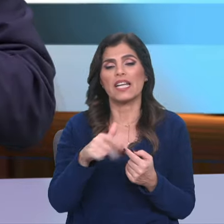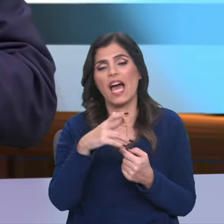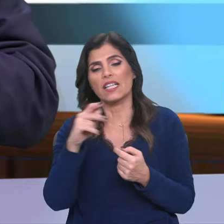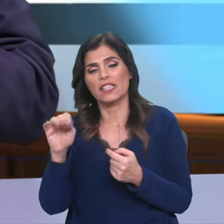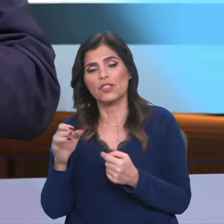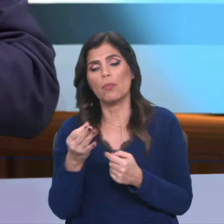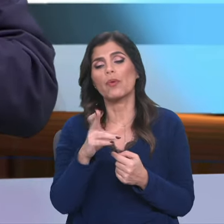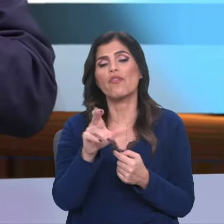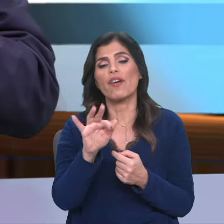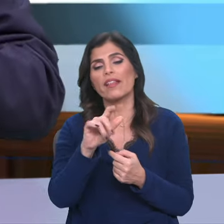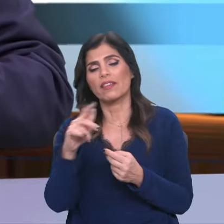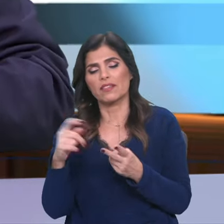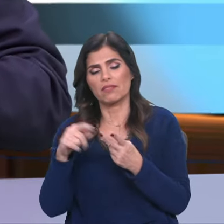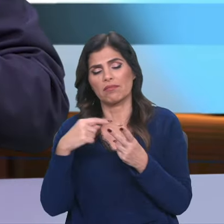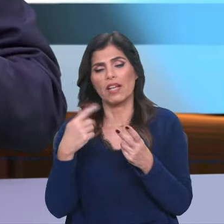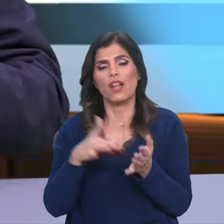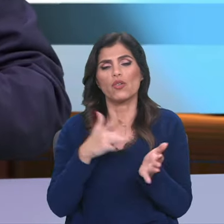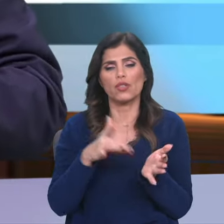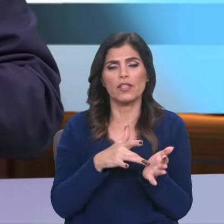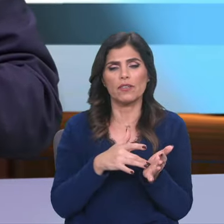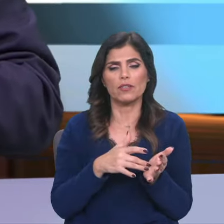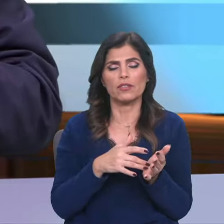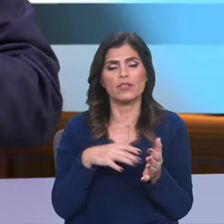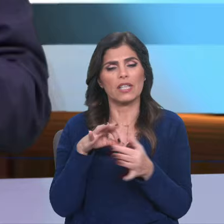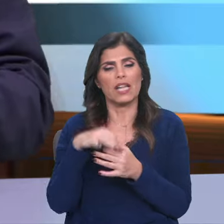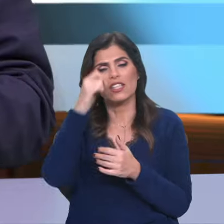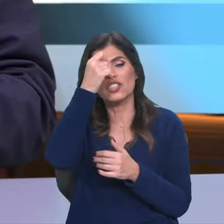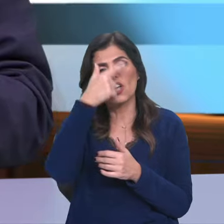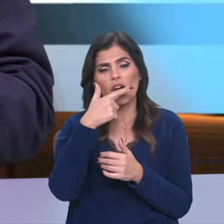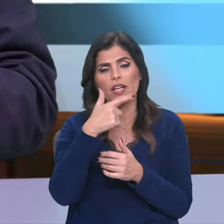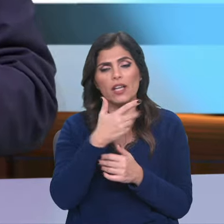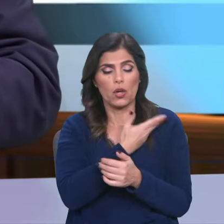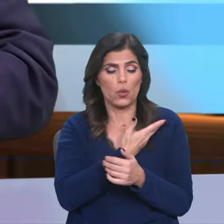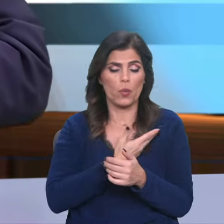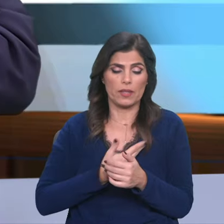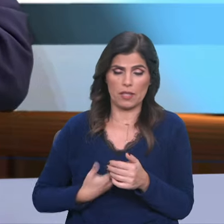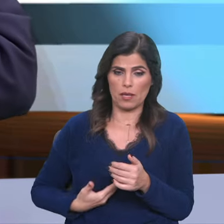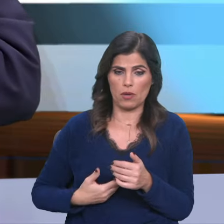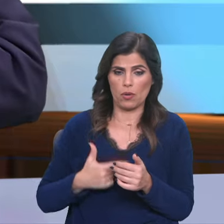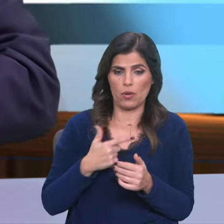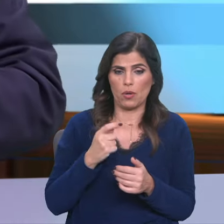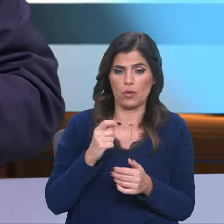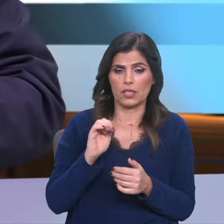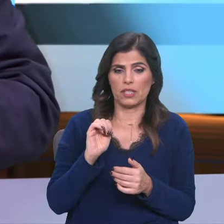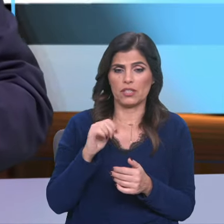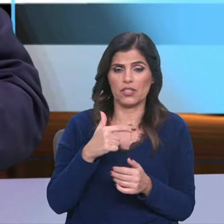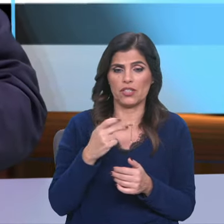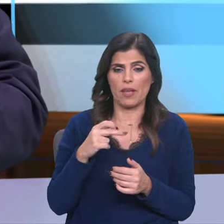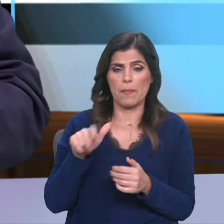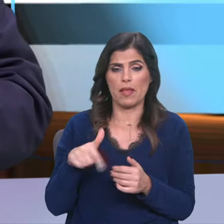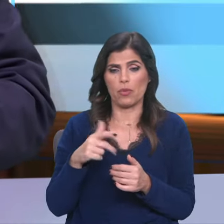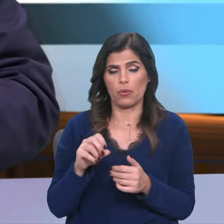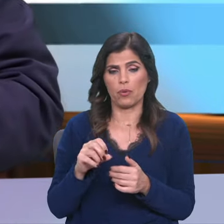temos depois aqueles livros mais históricos. Isto no Antigo Testamento. Depois o Novo Testamento, realmente,